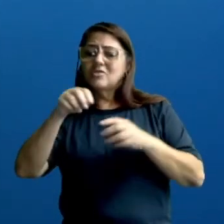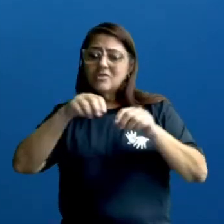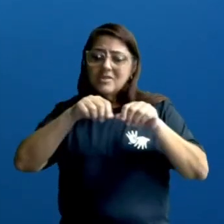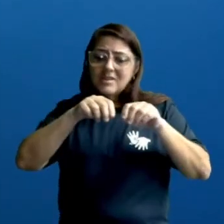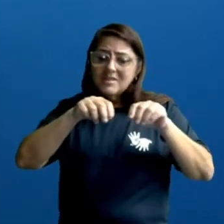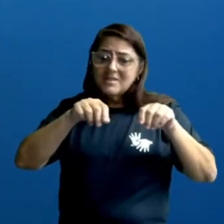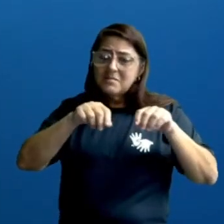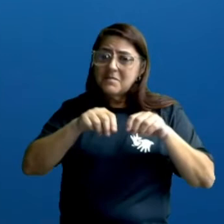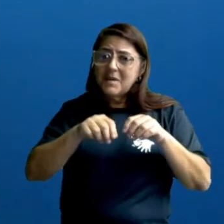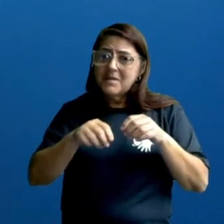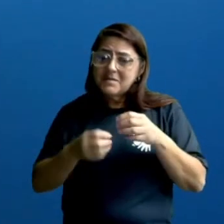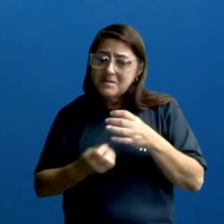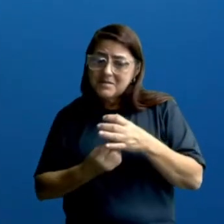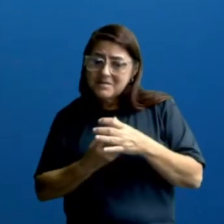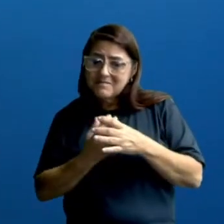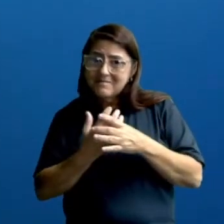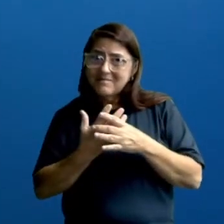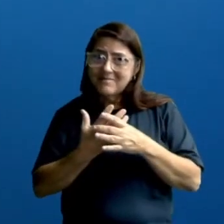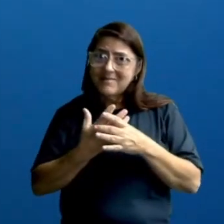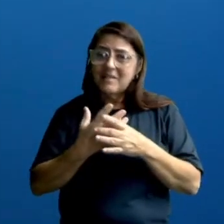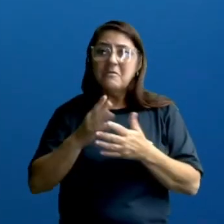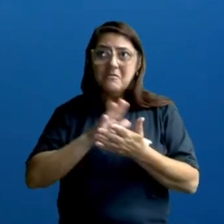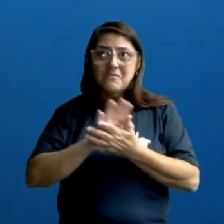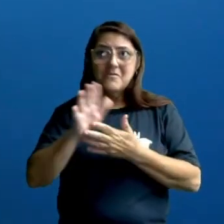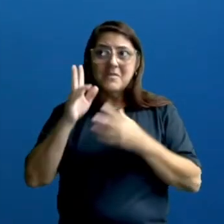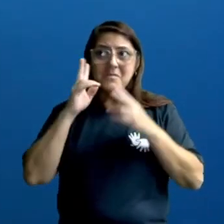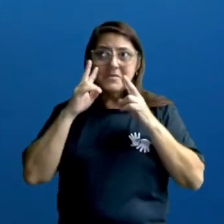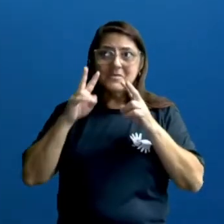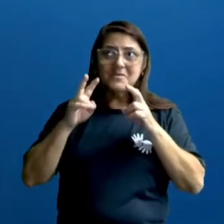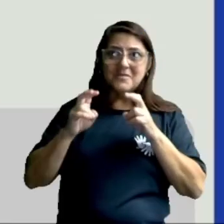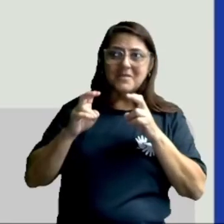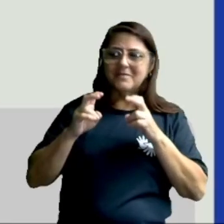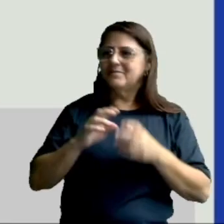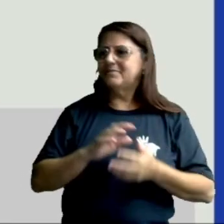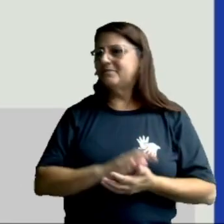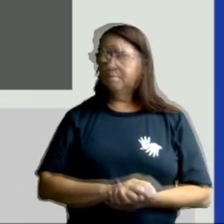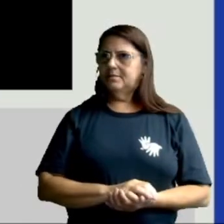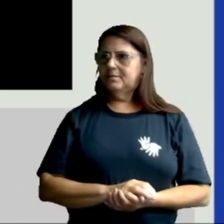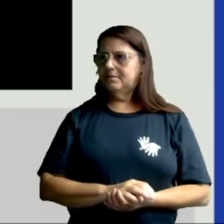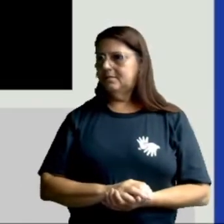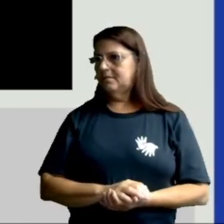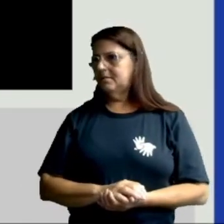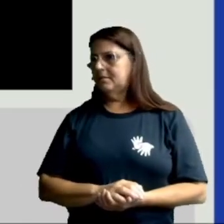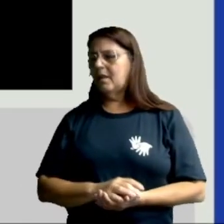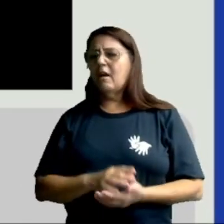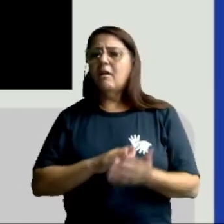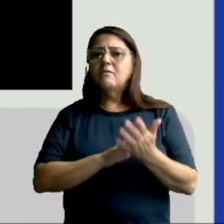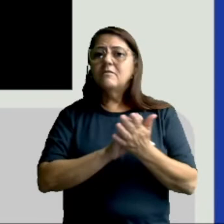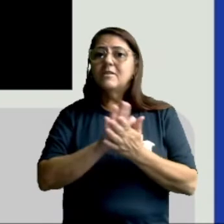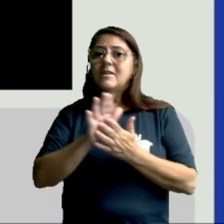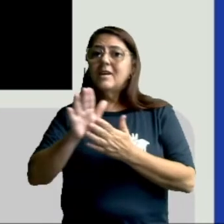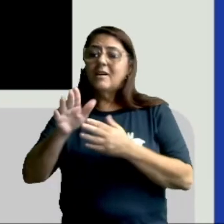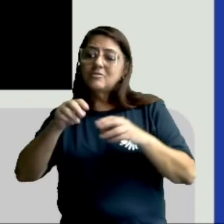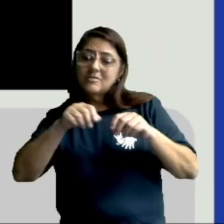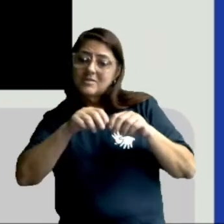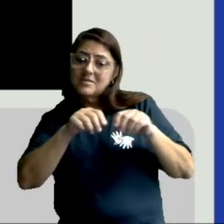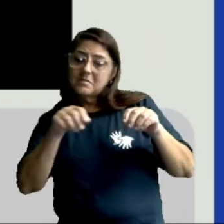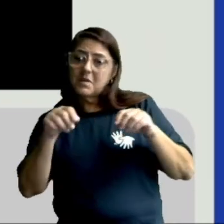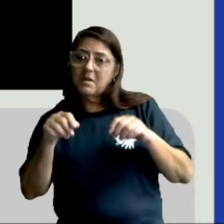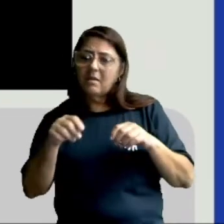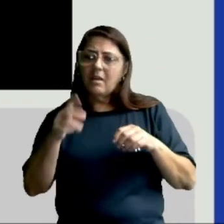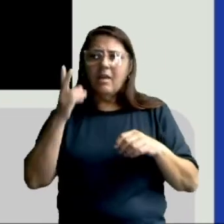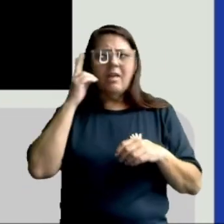Então vamos assistir essa viagem que a sementinha fez. Vamos assistir? A Viagem da Sementinha.